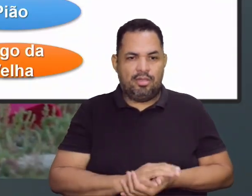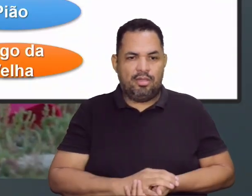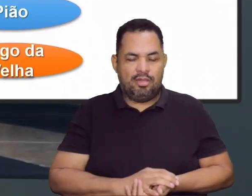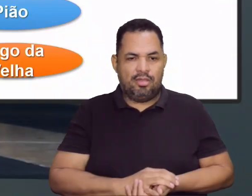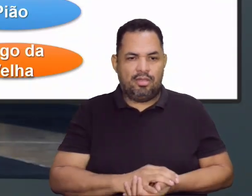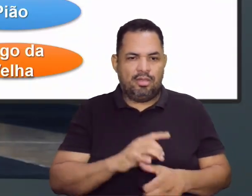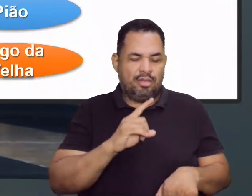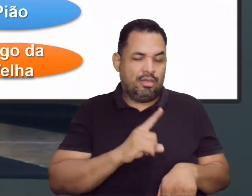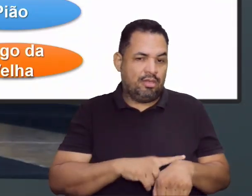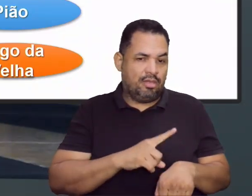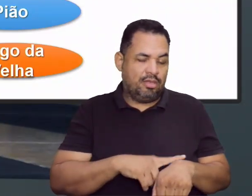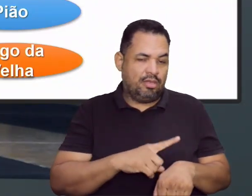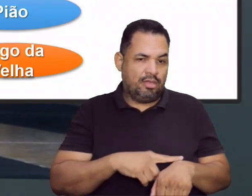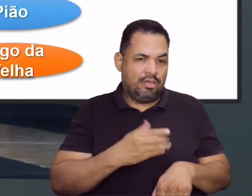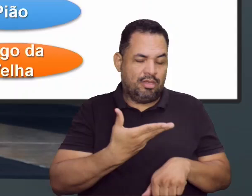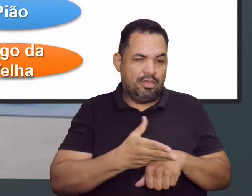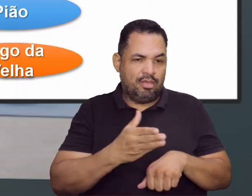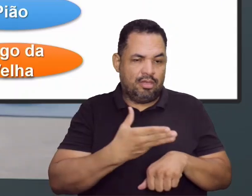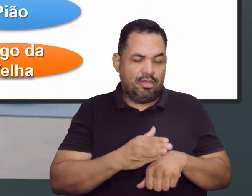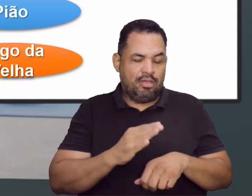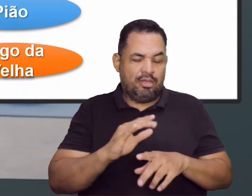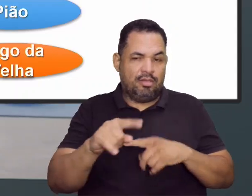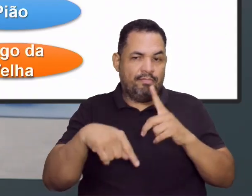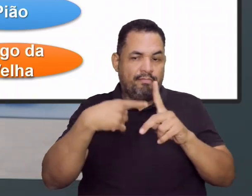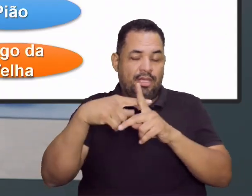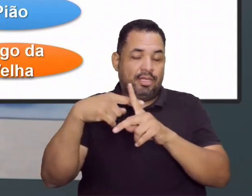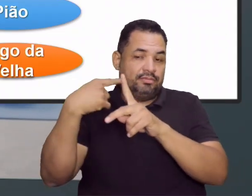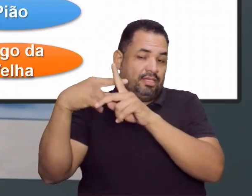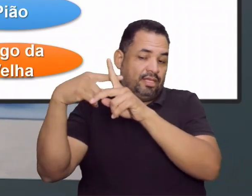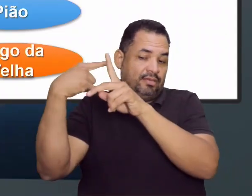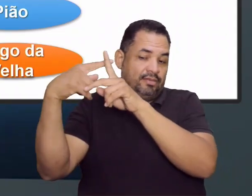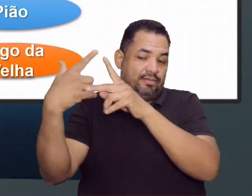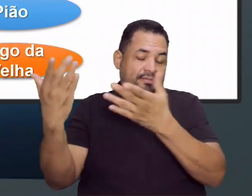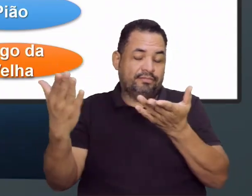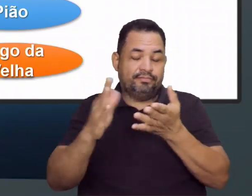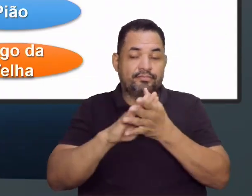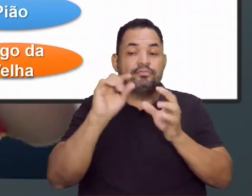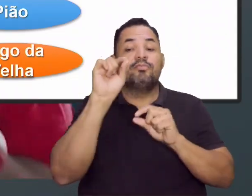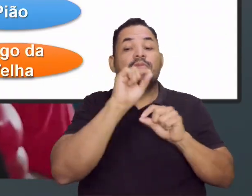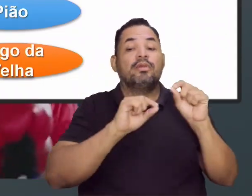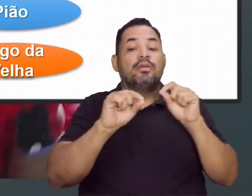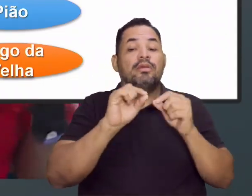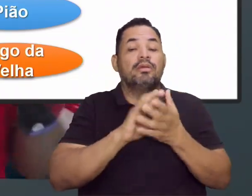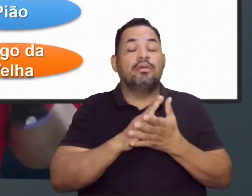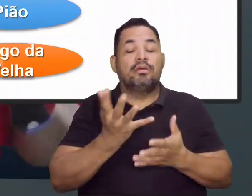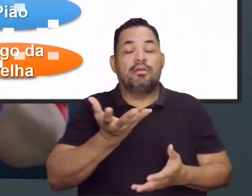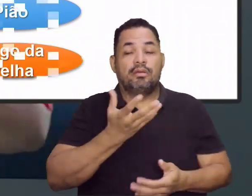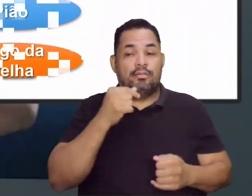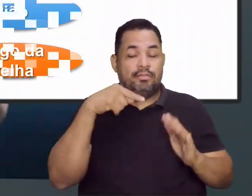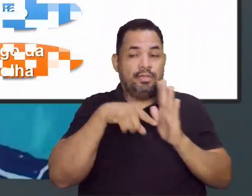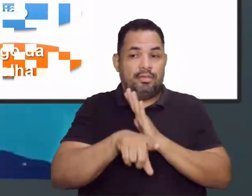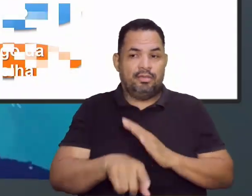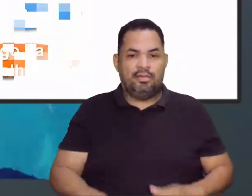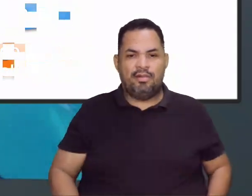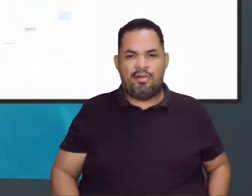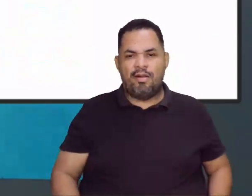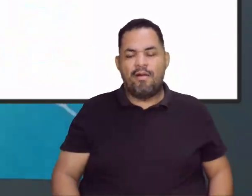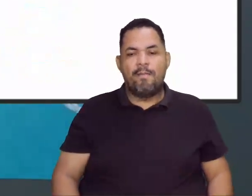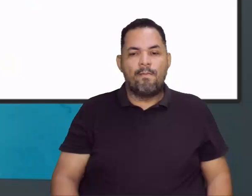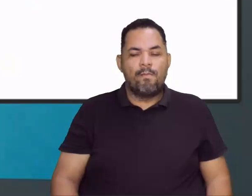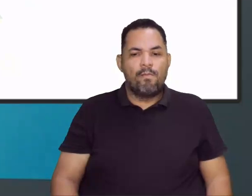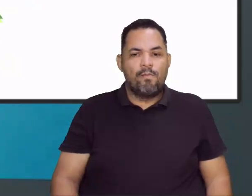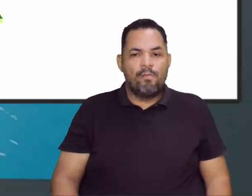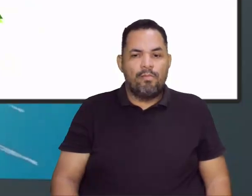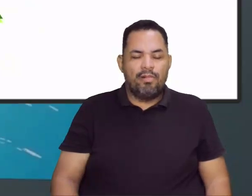nosso momento exercício-se mais, mais e mais. E aí o que que a Prof. Iris quer para hoje? Olha lá. Então,